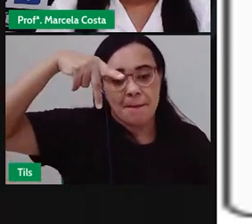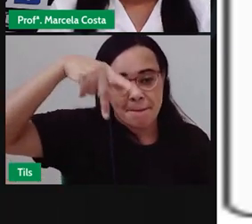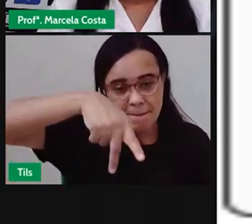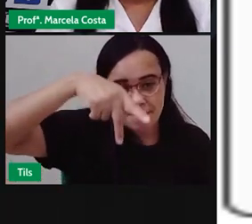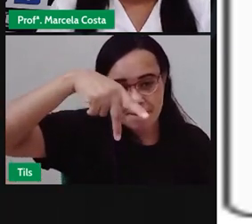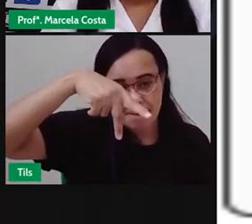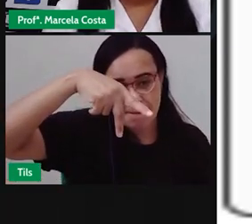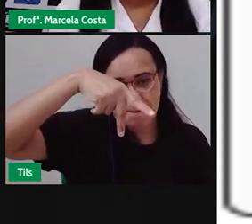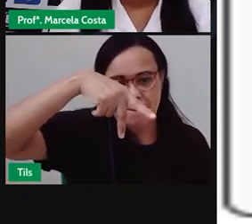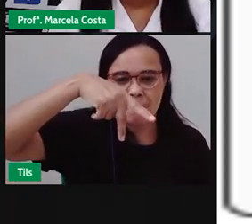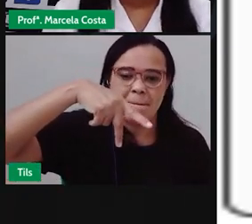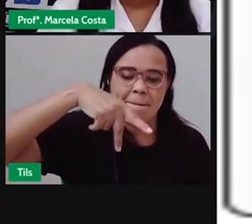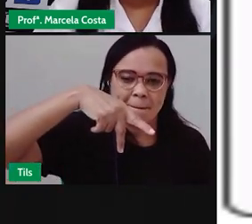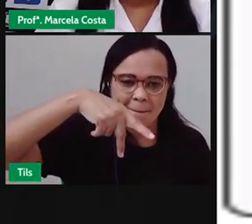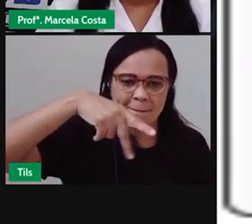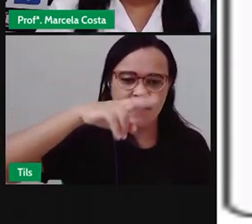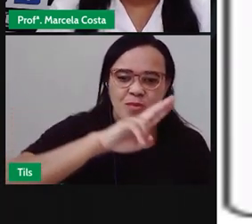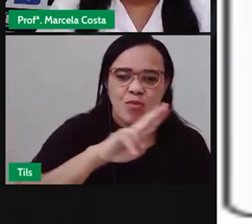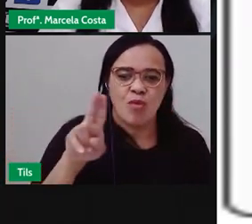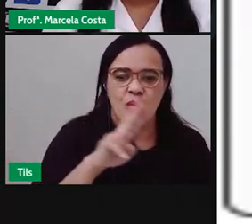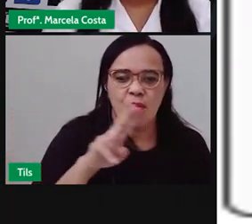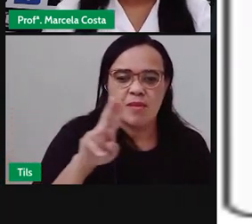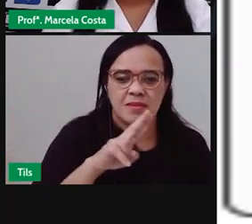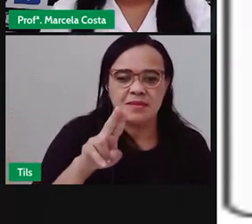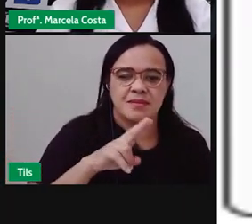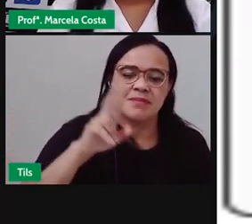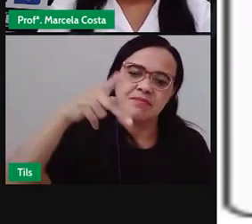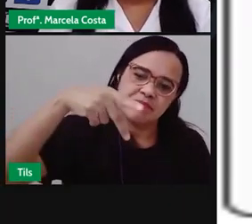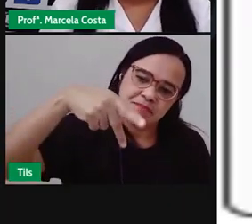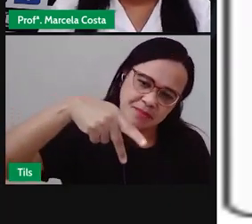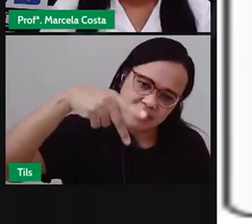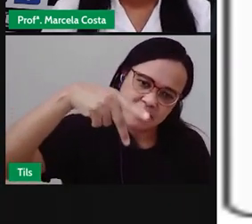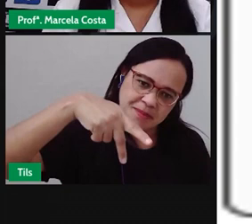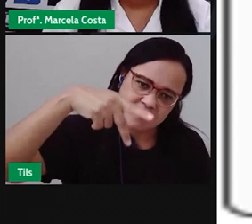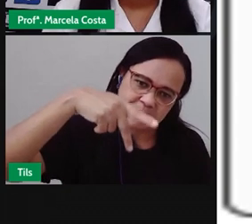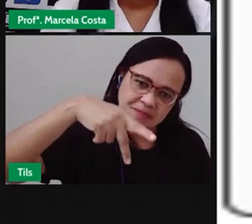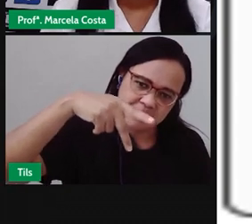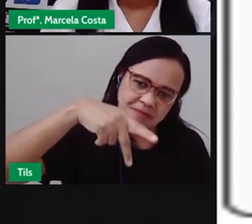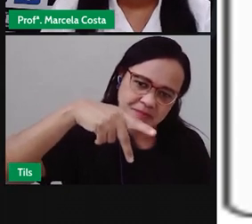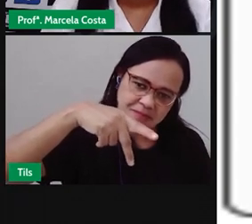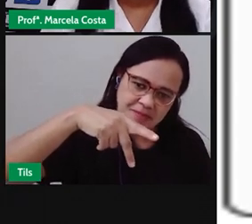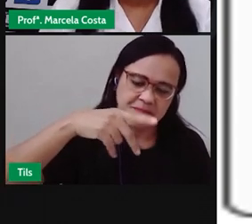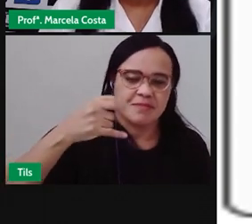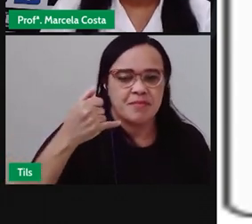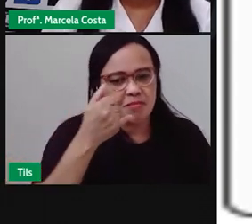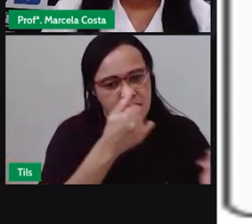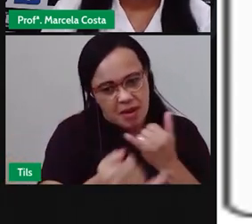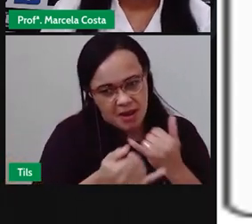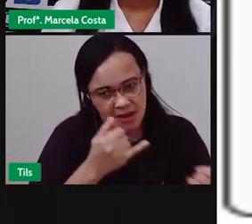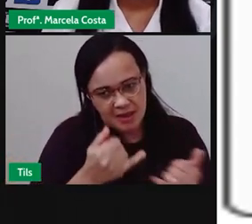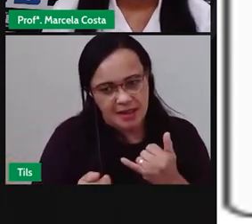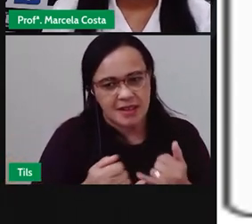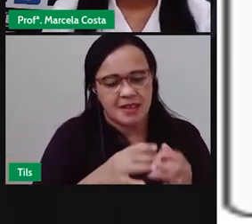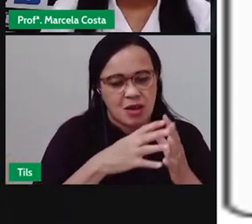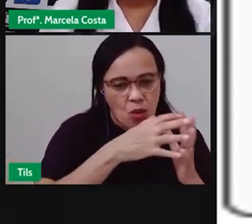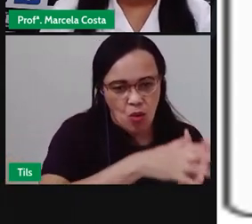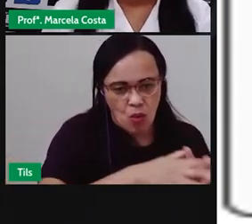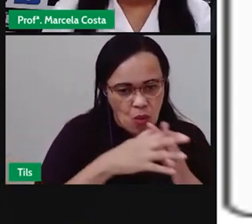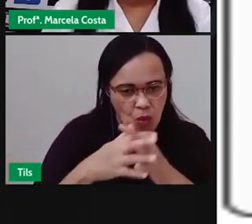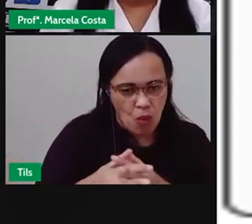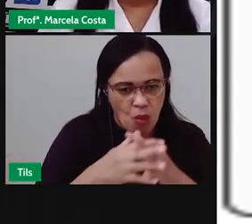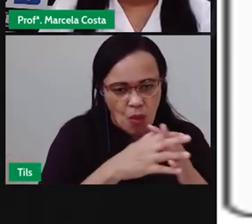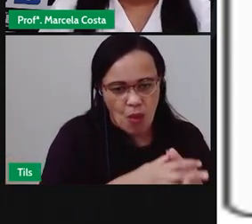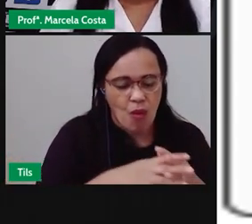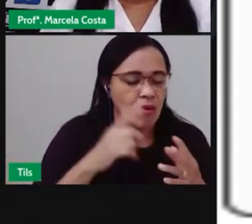Nê? O nome dela Vai coincidir Com o som Nê? P de papai